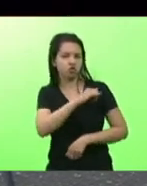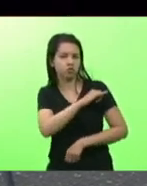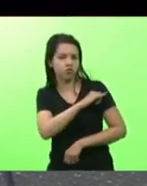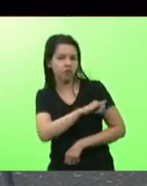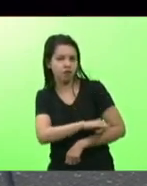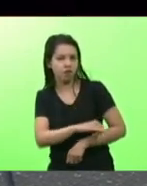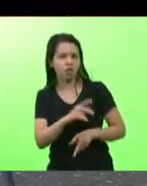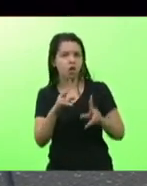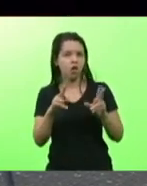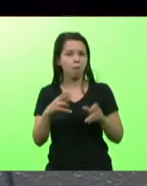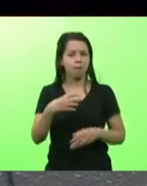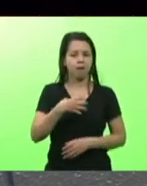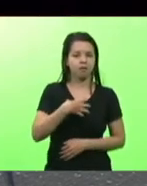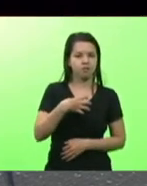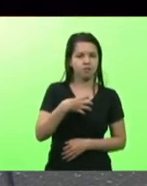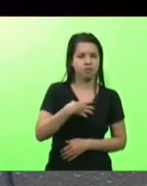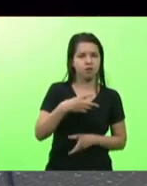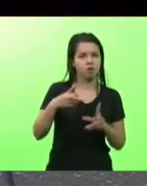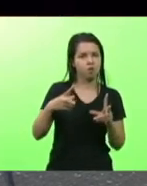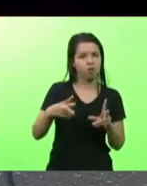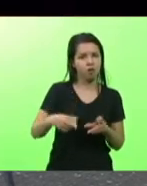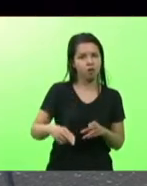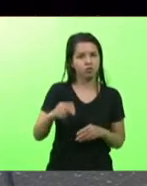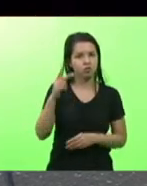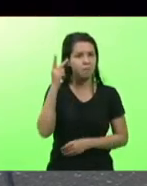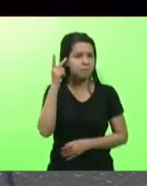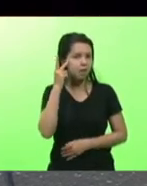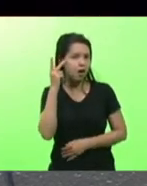a Bahia como tem São Paulo ou Paraná